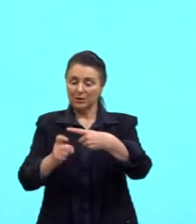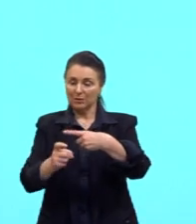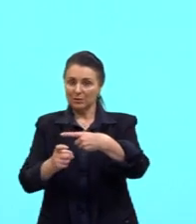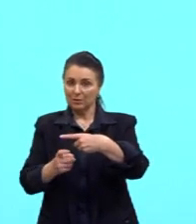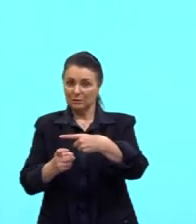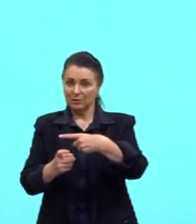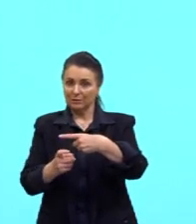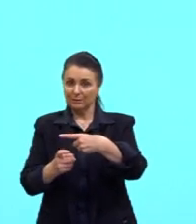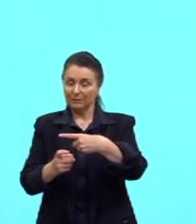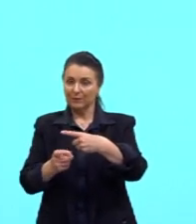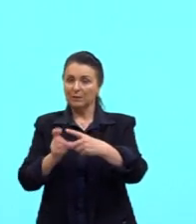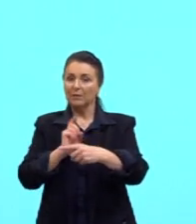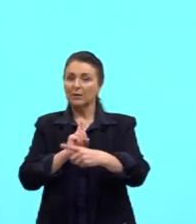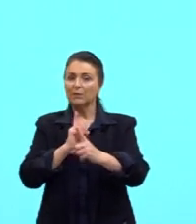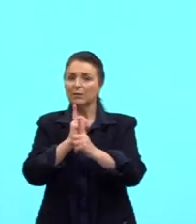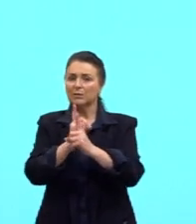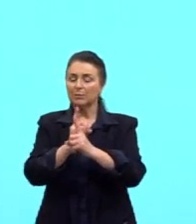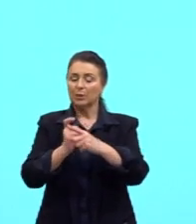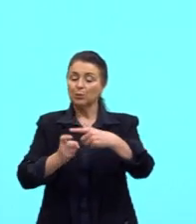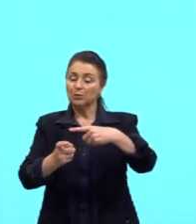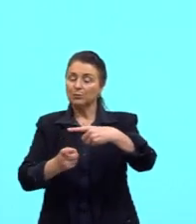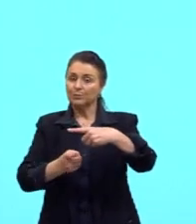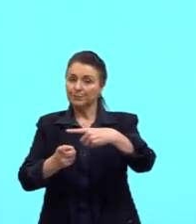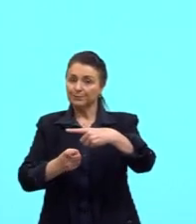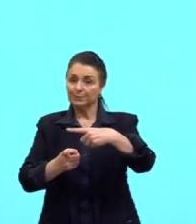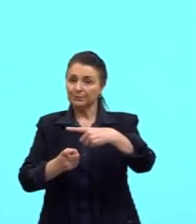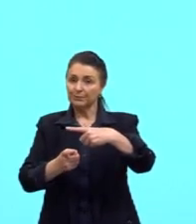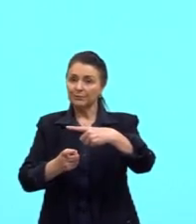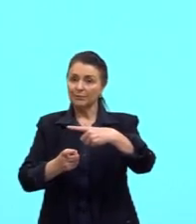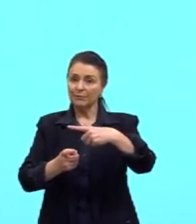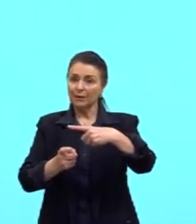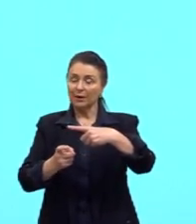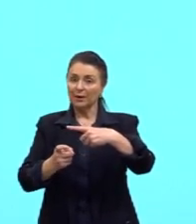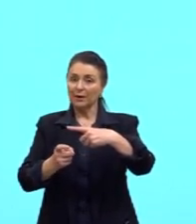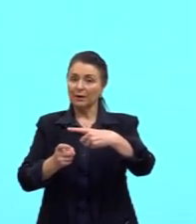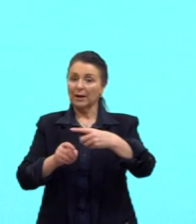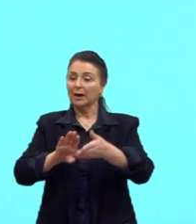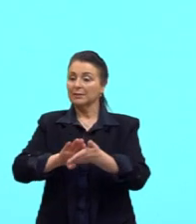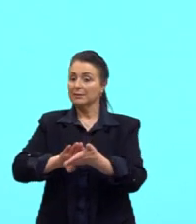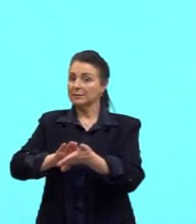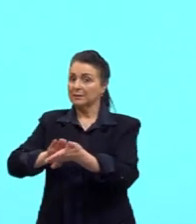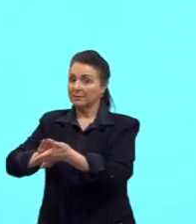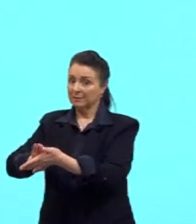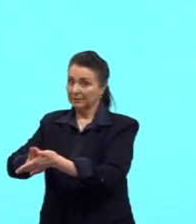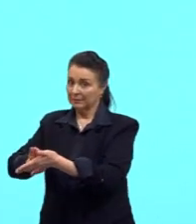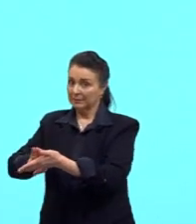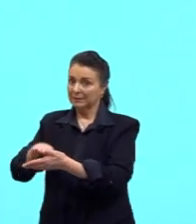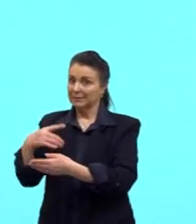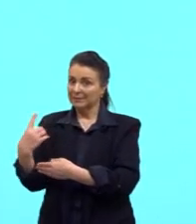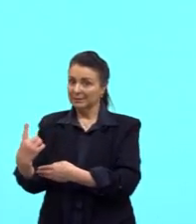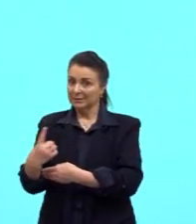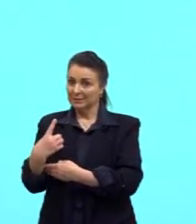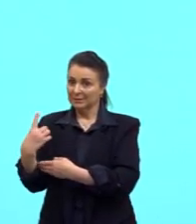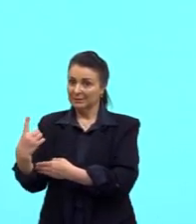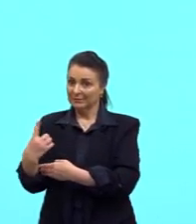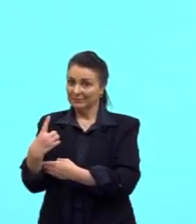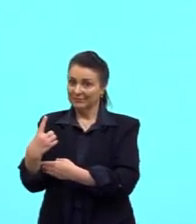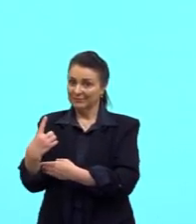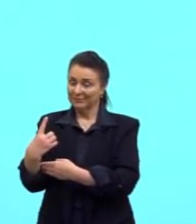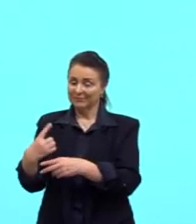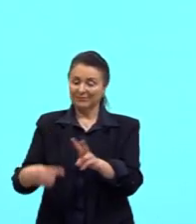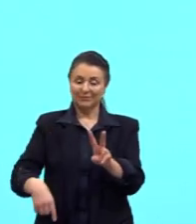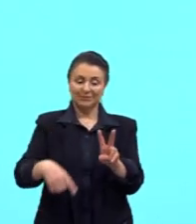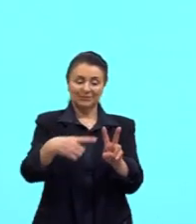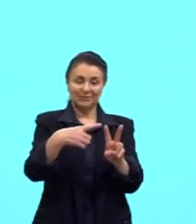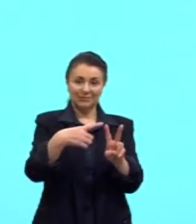buscamos descobrir o valor de X, nós vamos isolar ele em um dos lados da igualdade. Então, nós utilizamos a